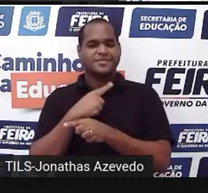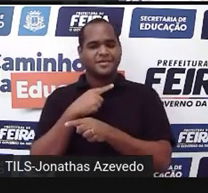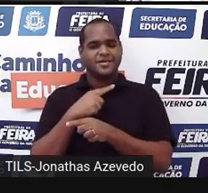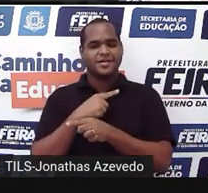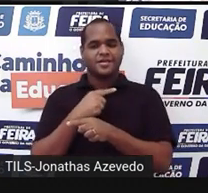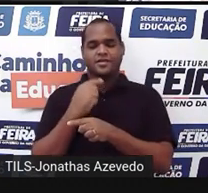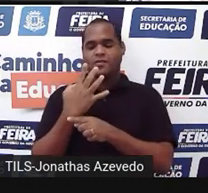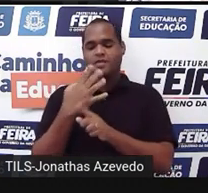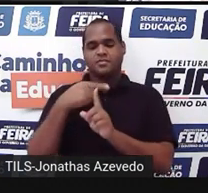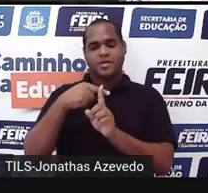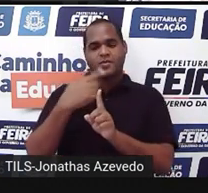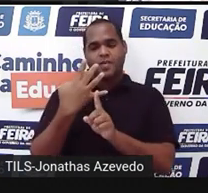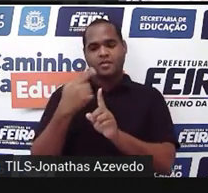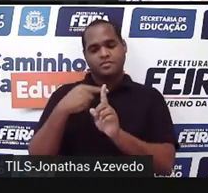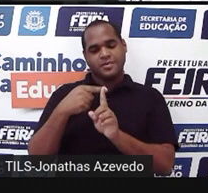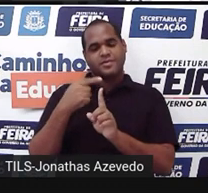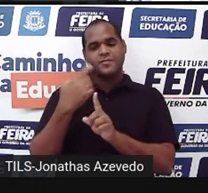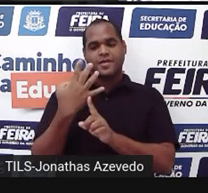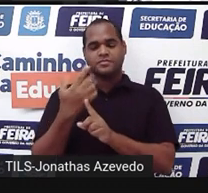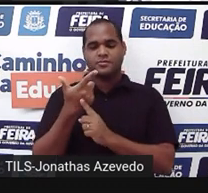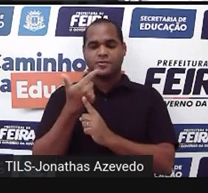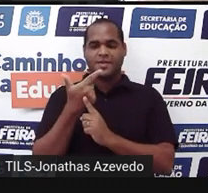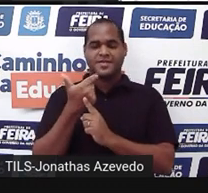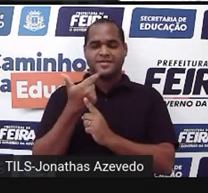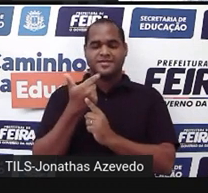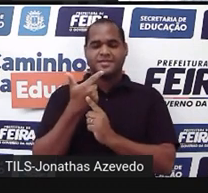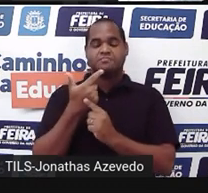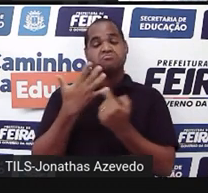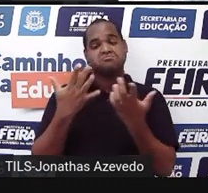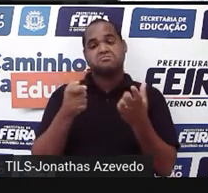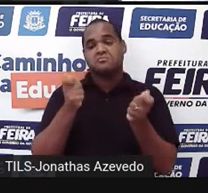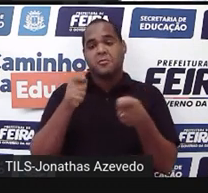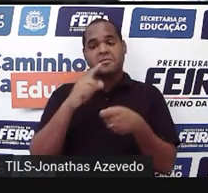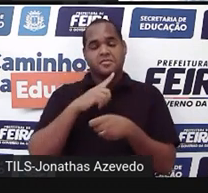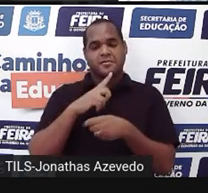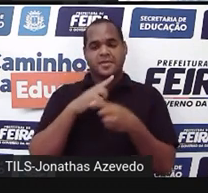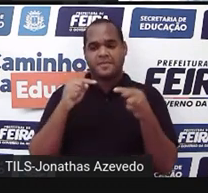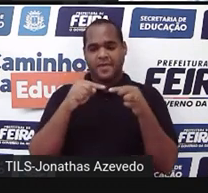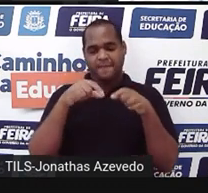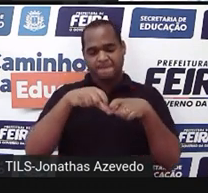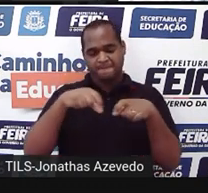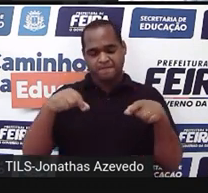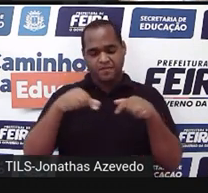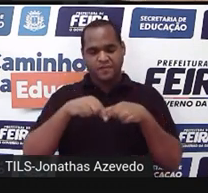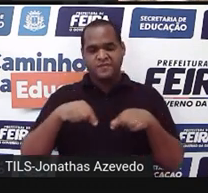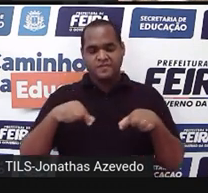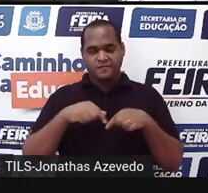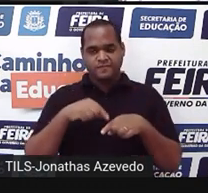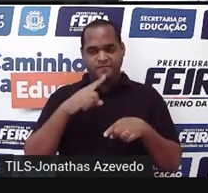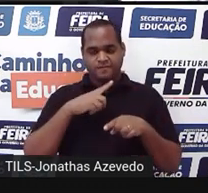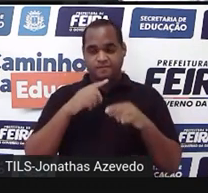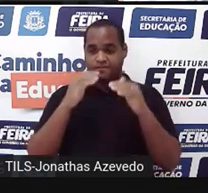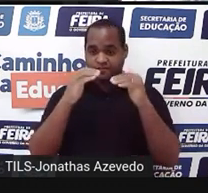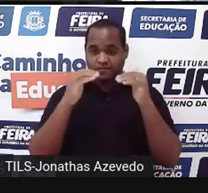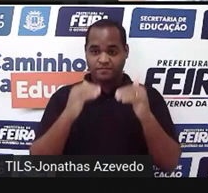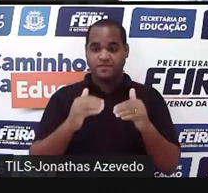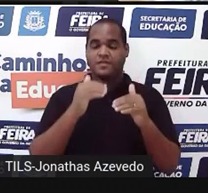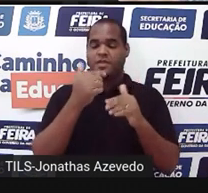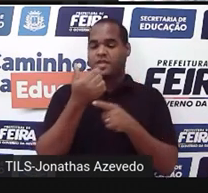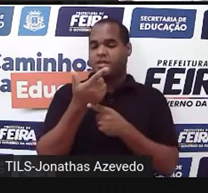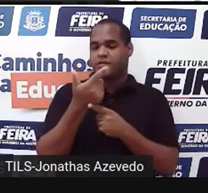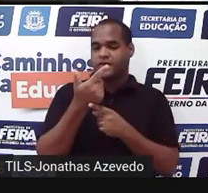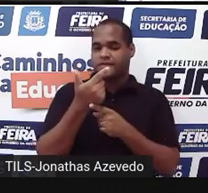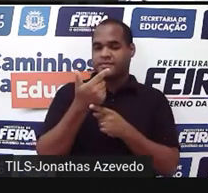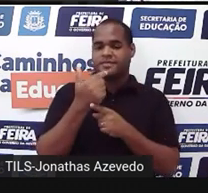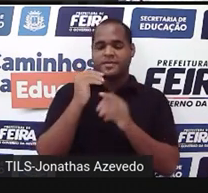4 mais 4 mais 4, 12. Só que isso na camada de cima. Na camada de cima dá 12. Mais 12